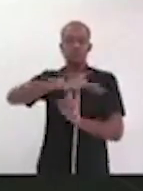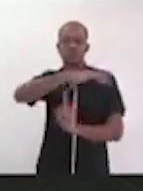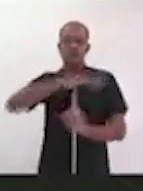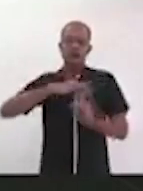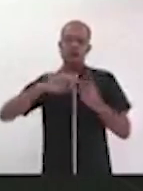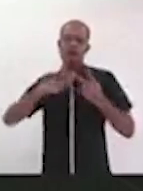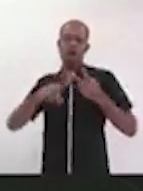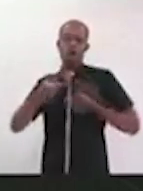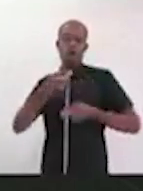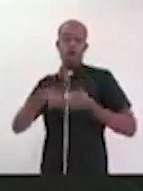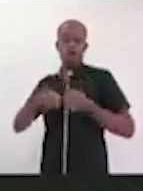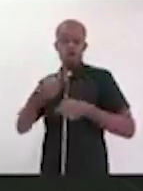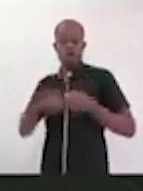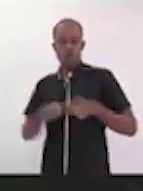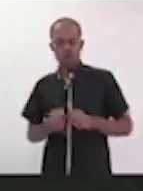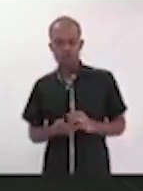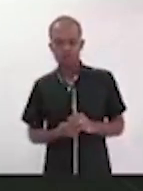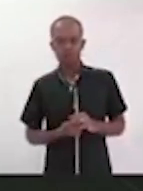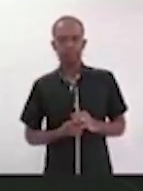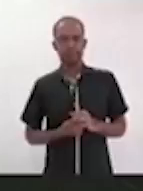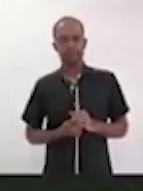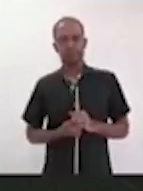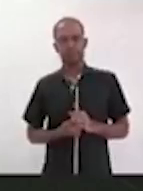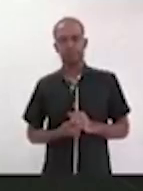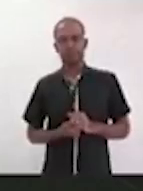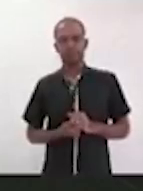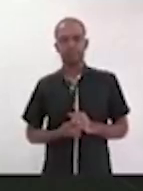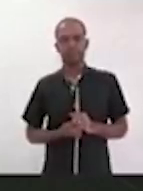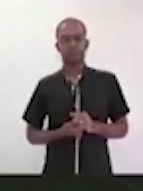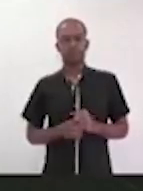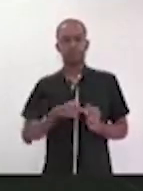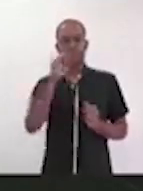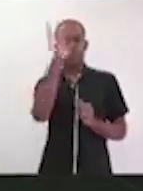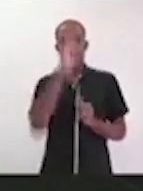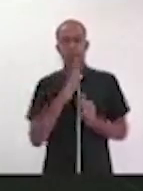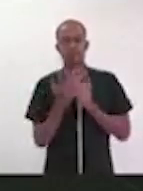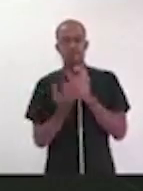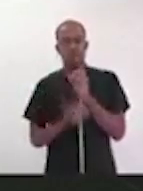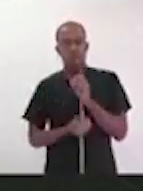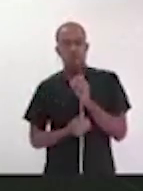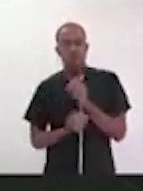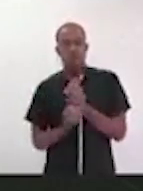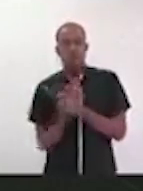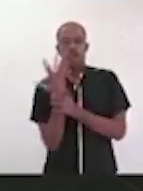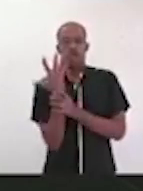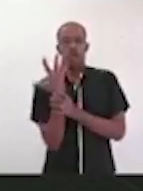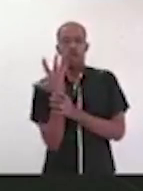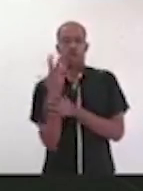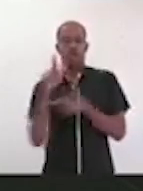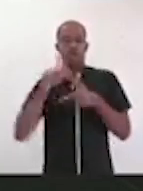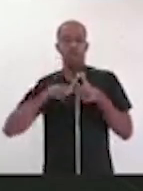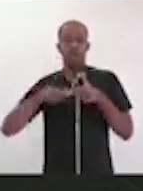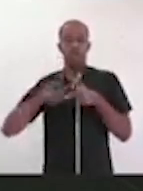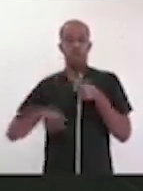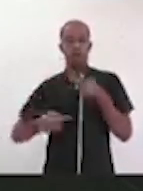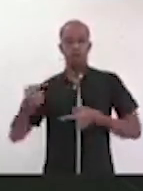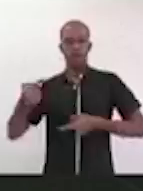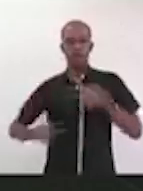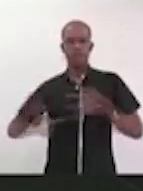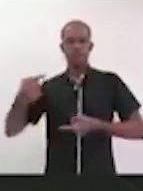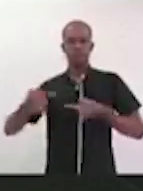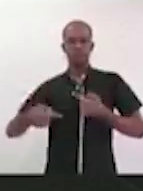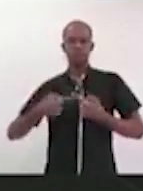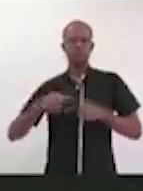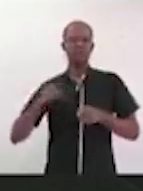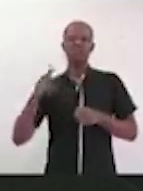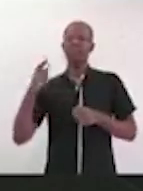cria, e o termo é esse mesmo, cria uma crise política desnecessária,